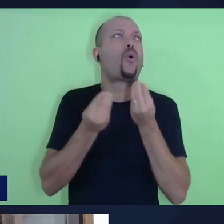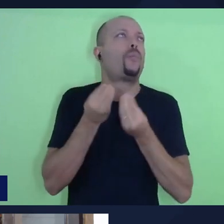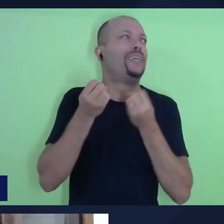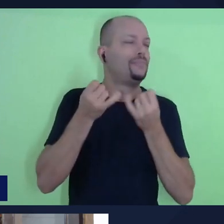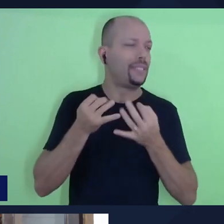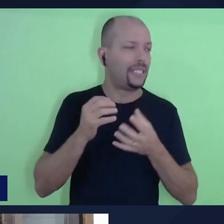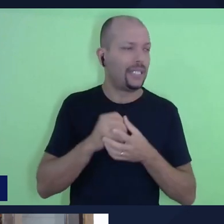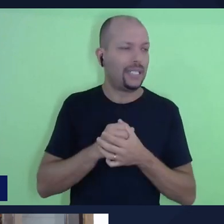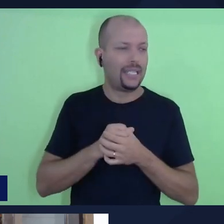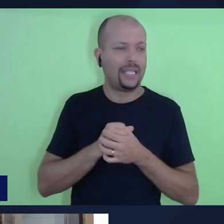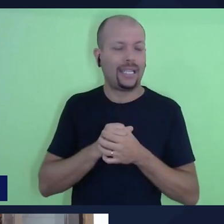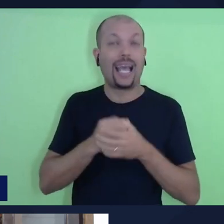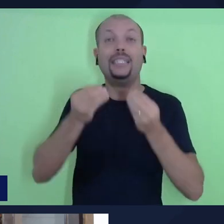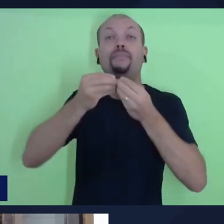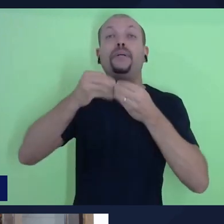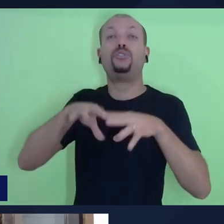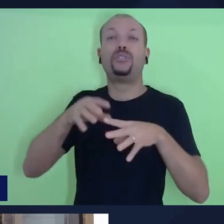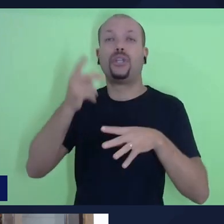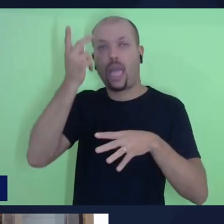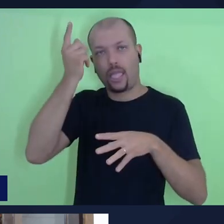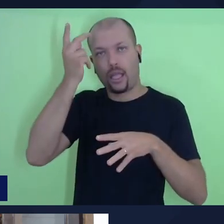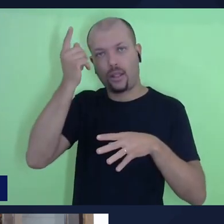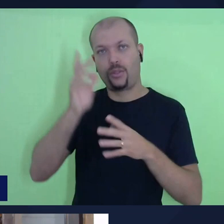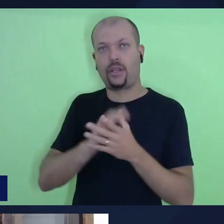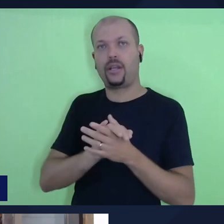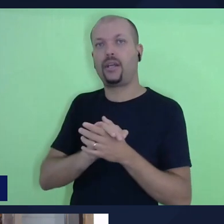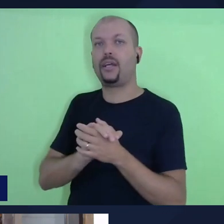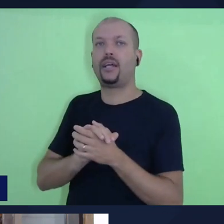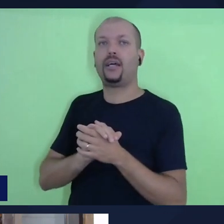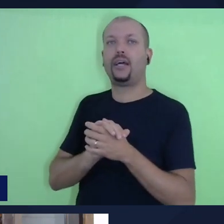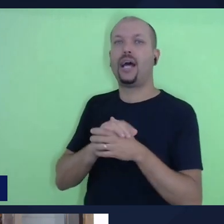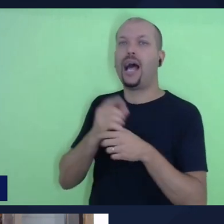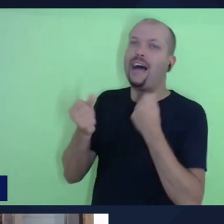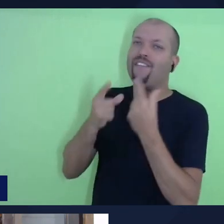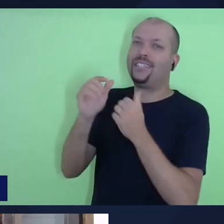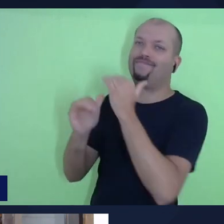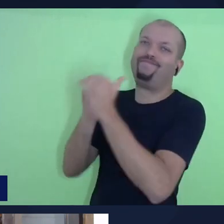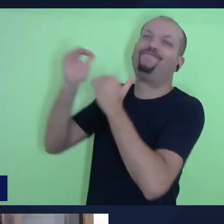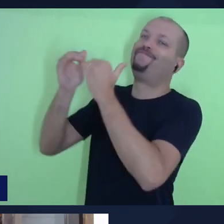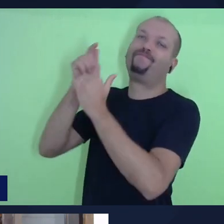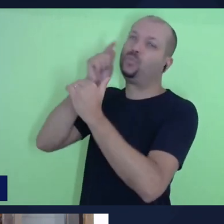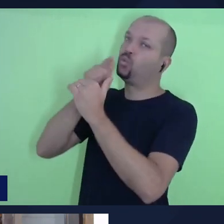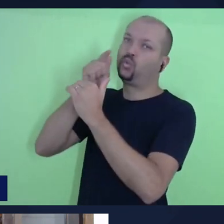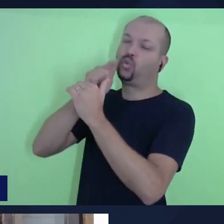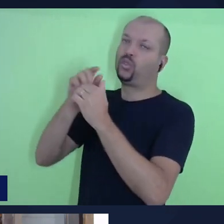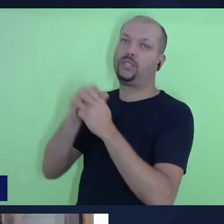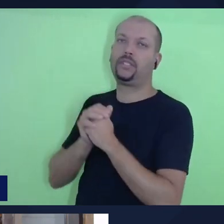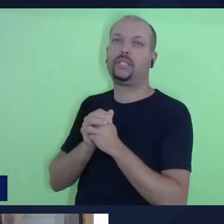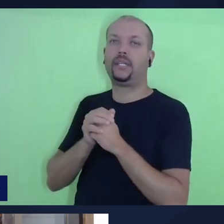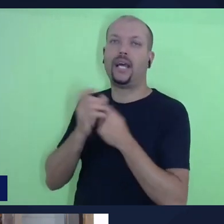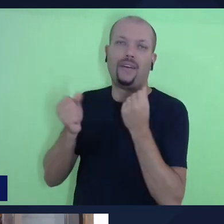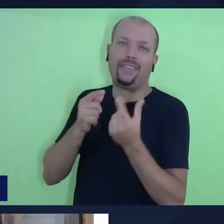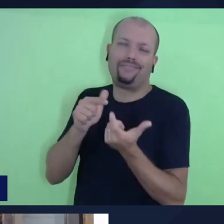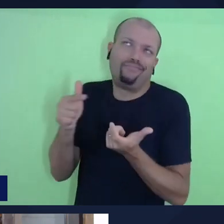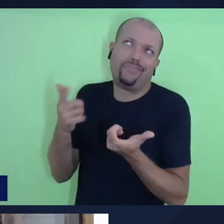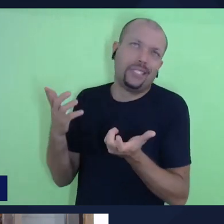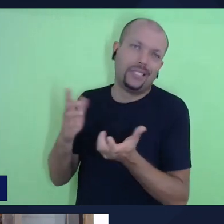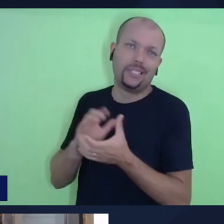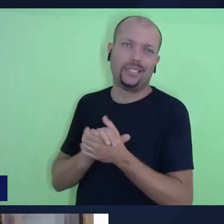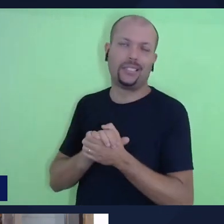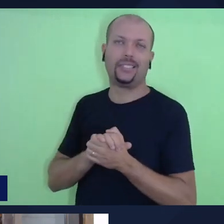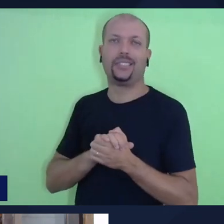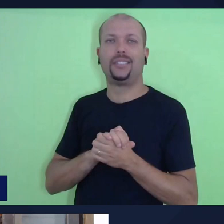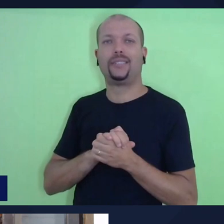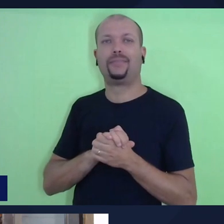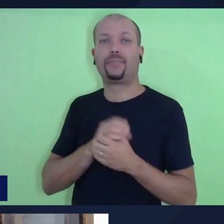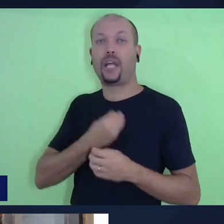consequências naturais. Às vezes não necessariamente elas têm prosperidade, às vezes não necessariamente elas têm uma